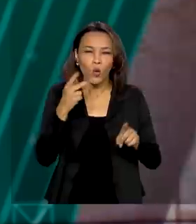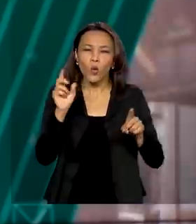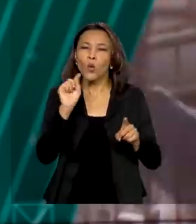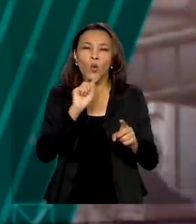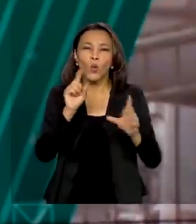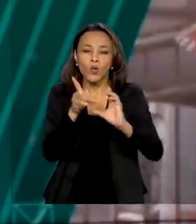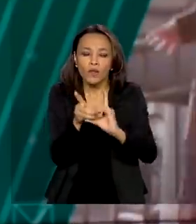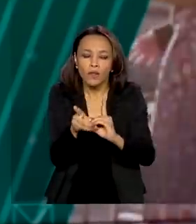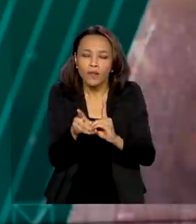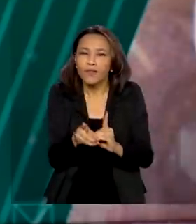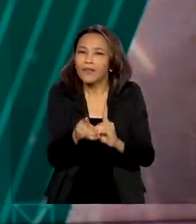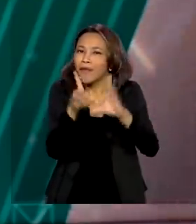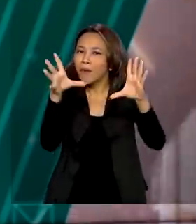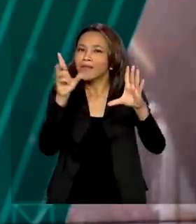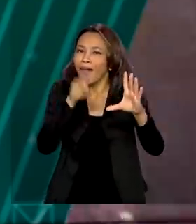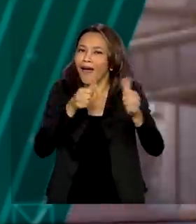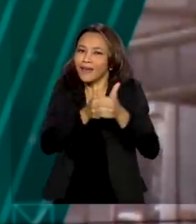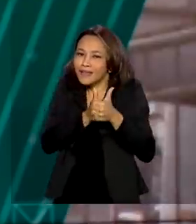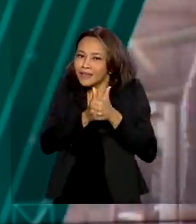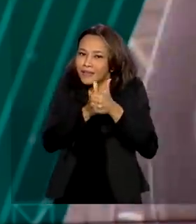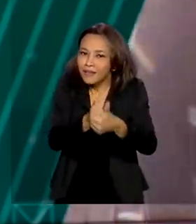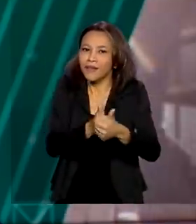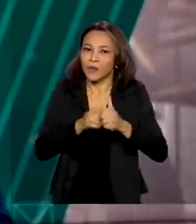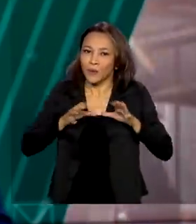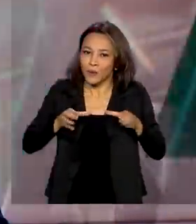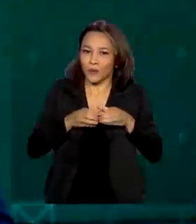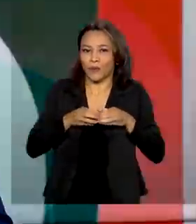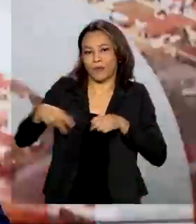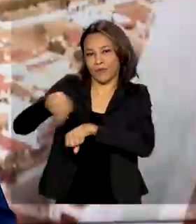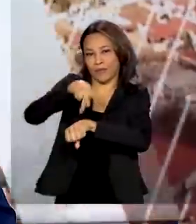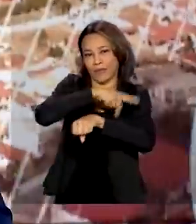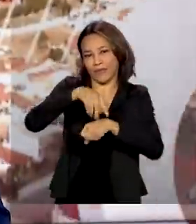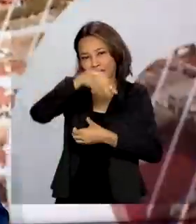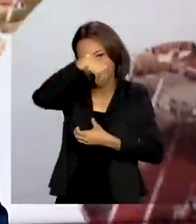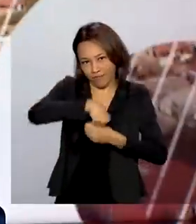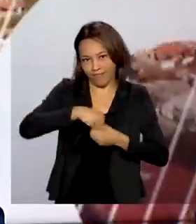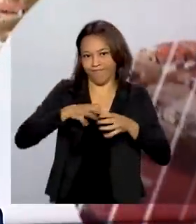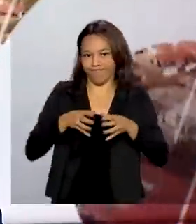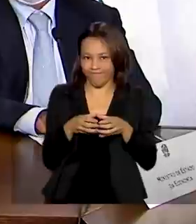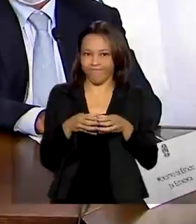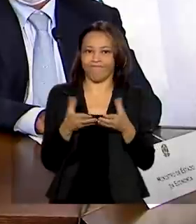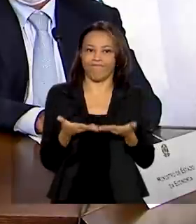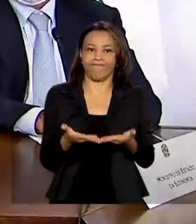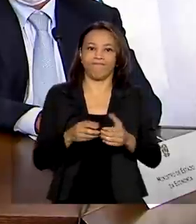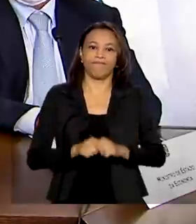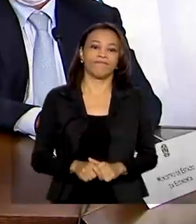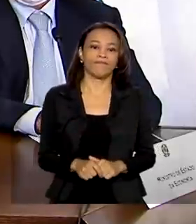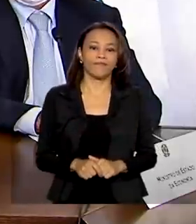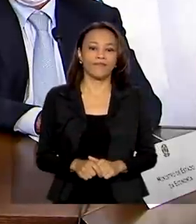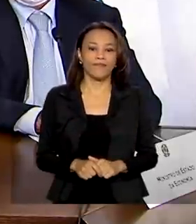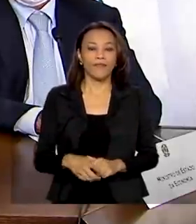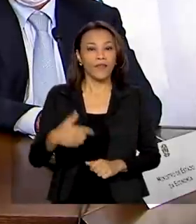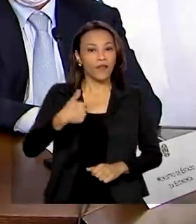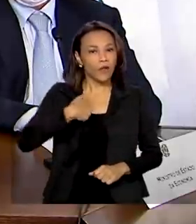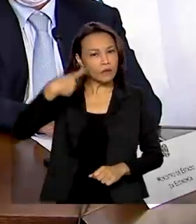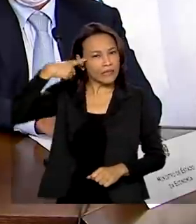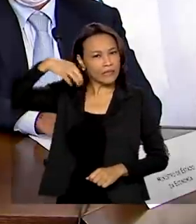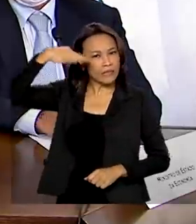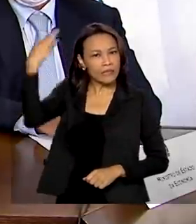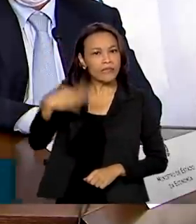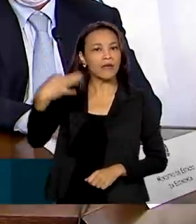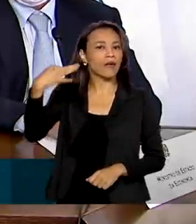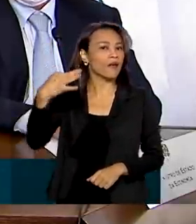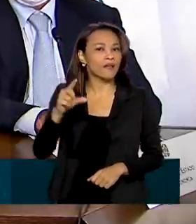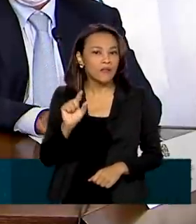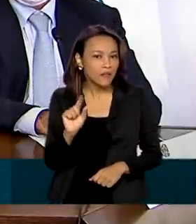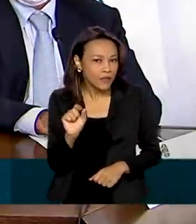bloco deve guiar a atuação conjunta dos países dentro do Mercosul. Estou convicto de que